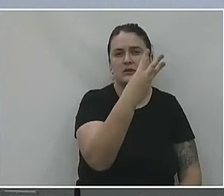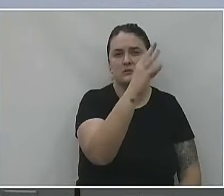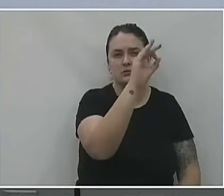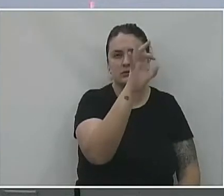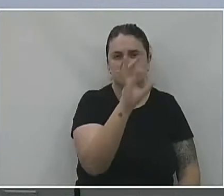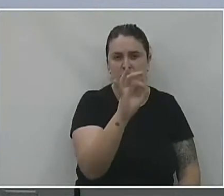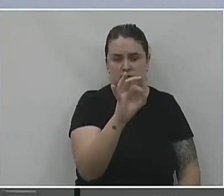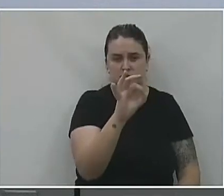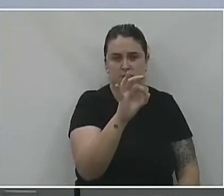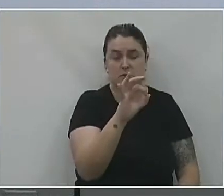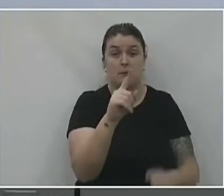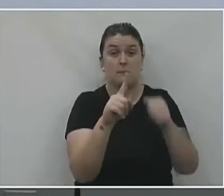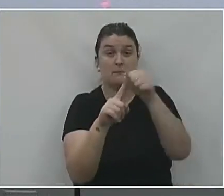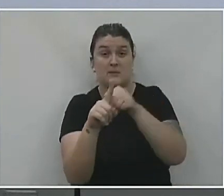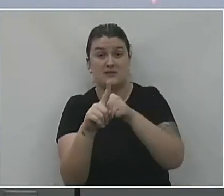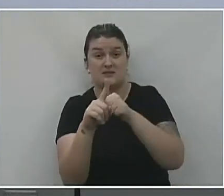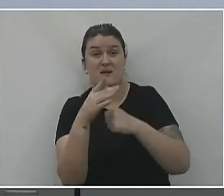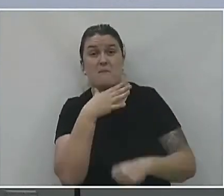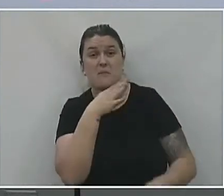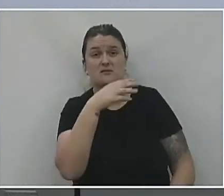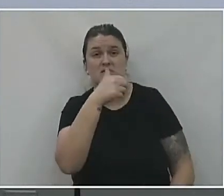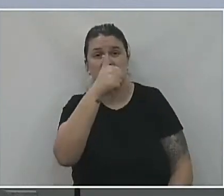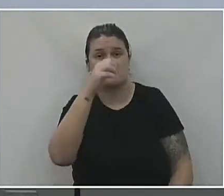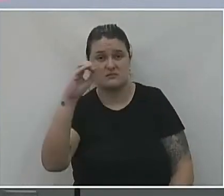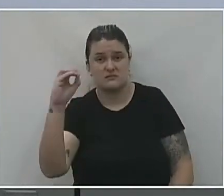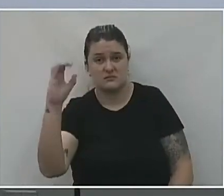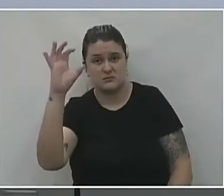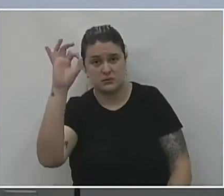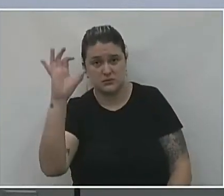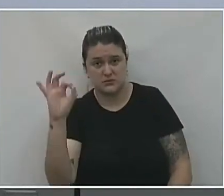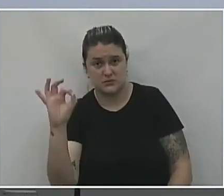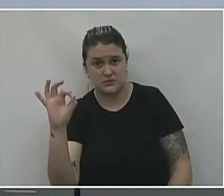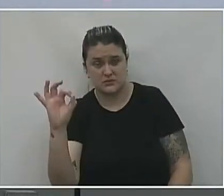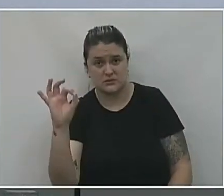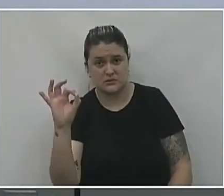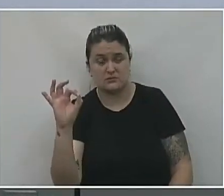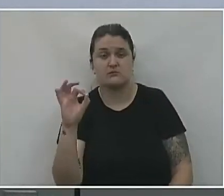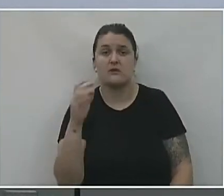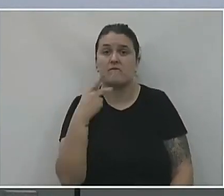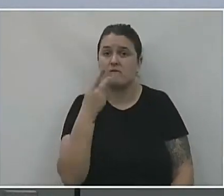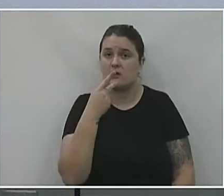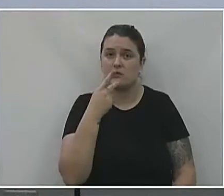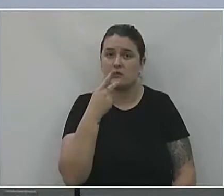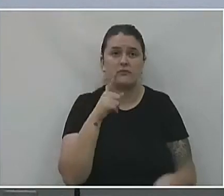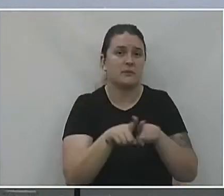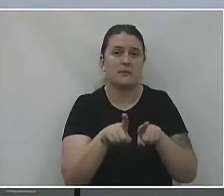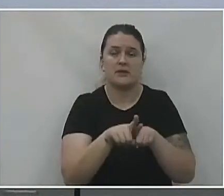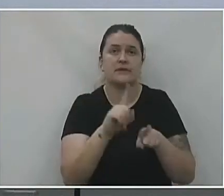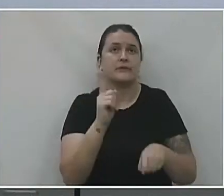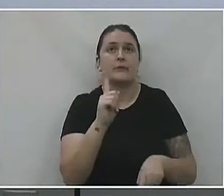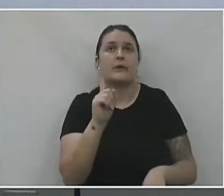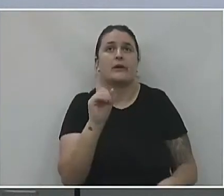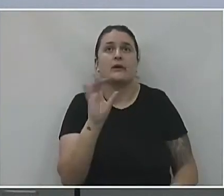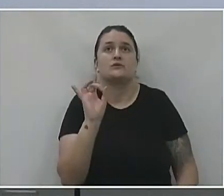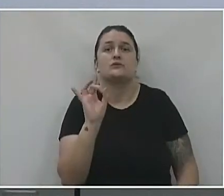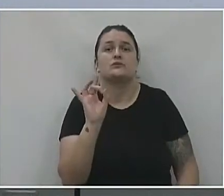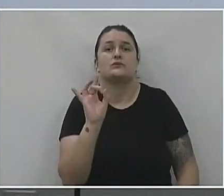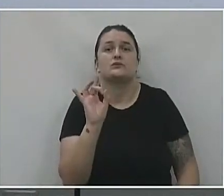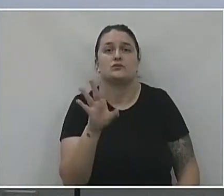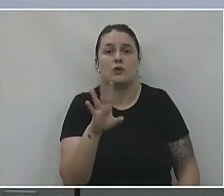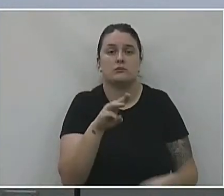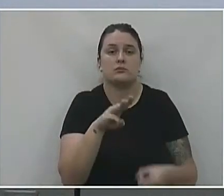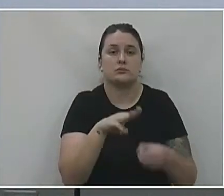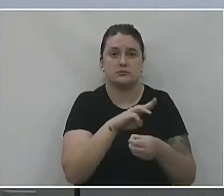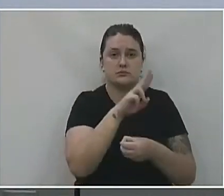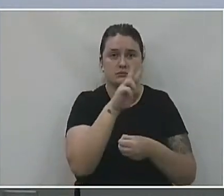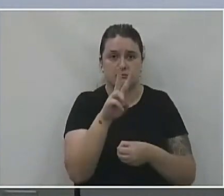de ocupação. Em março, pulou para 100% de ocupação. Falo para vocês que isso aqui também não é só União